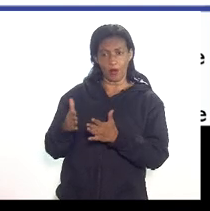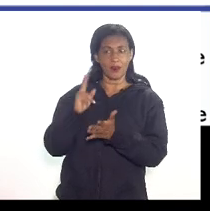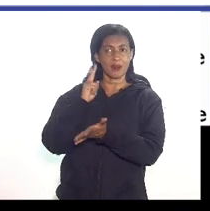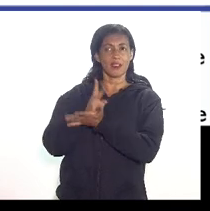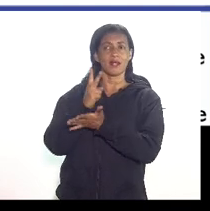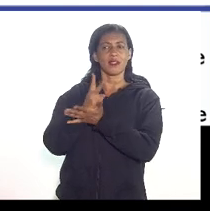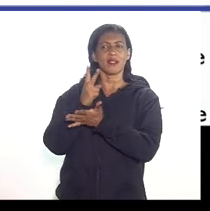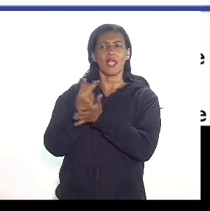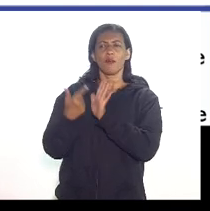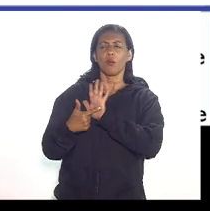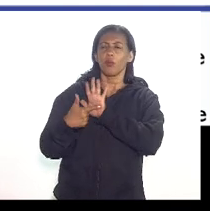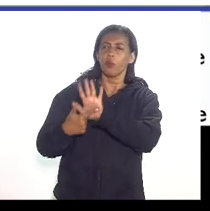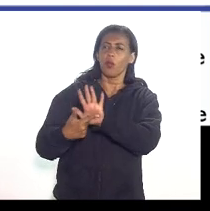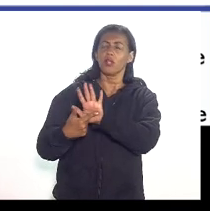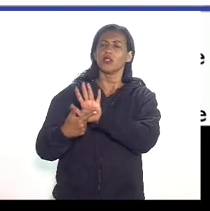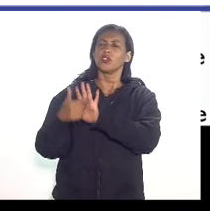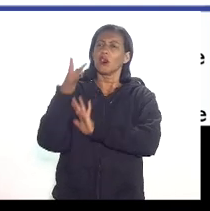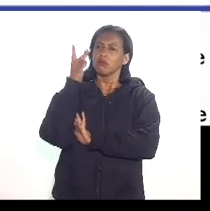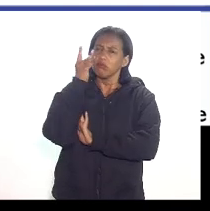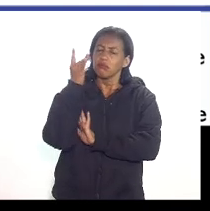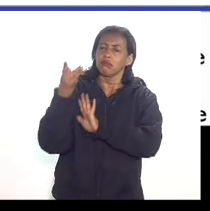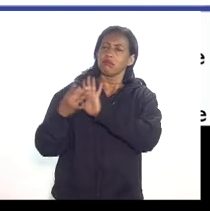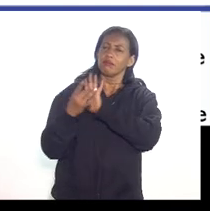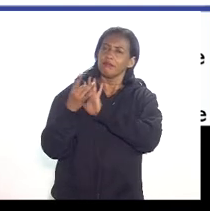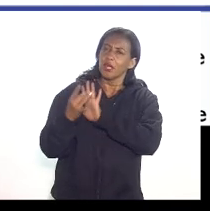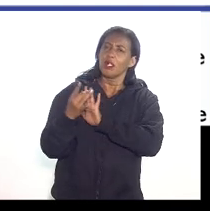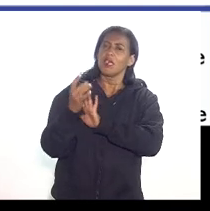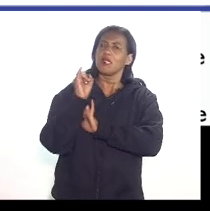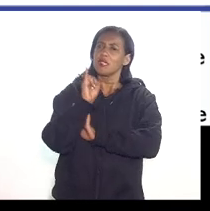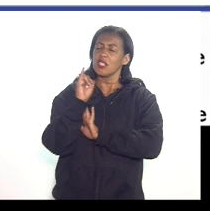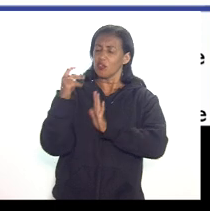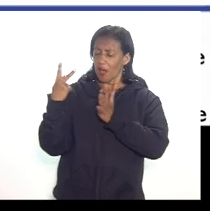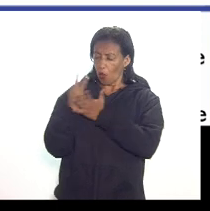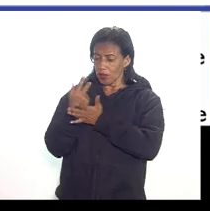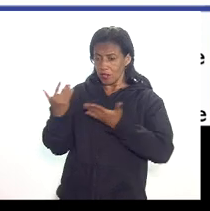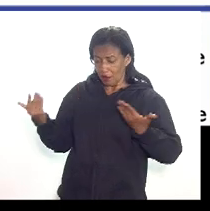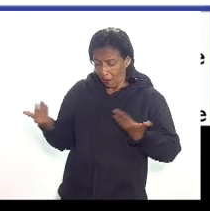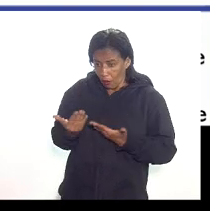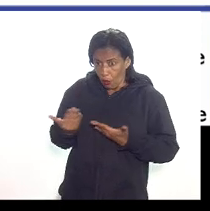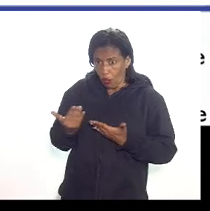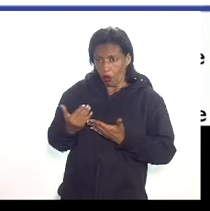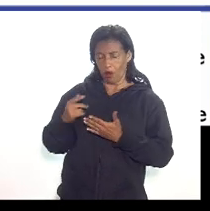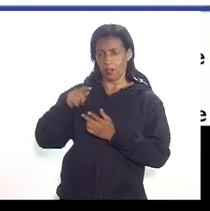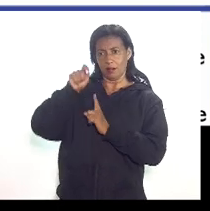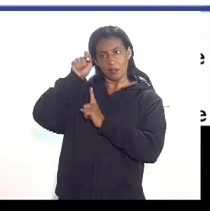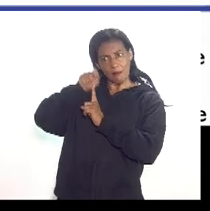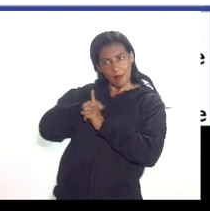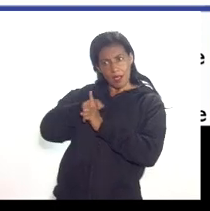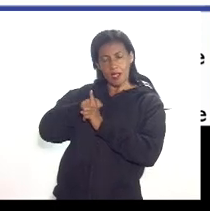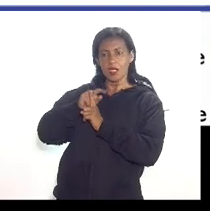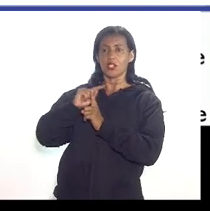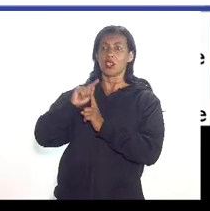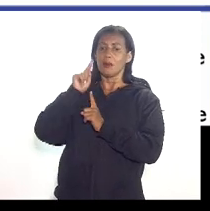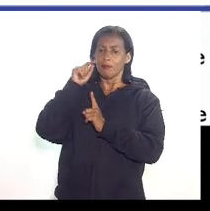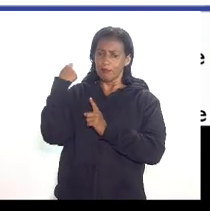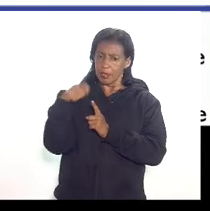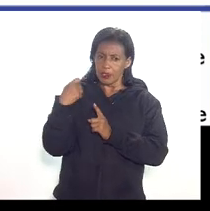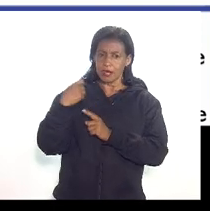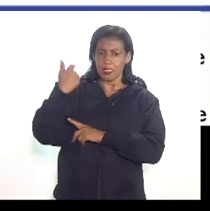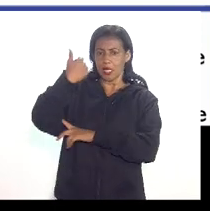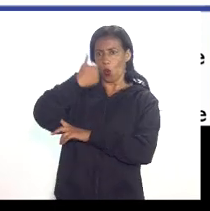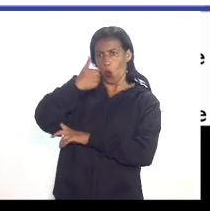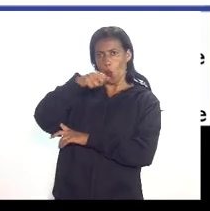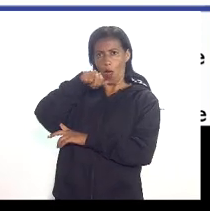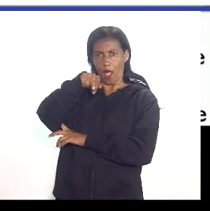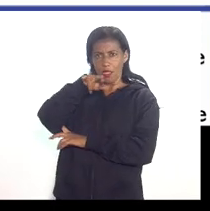realização do gasto então se o gasto de exploração estiver ocorrendo agora nesse trimestre eles têm que apresentar esse anexo 1 aqui nesse